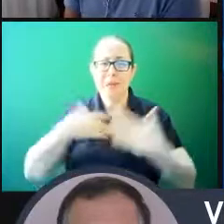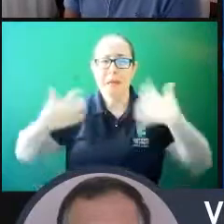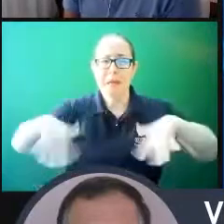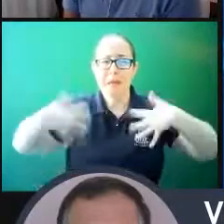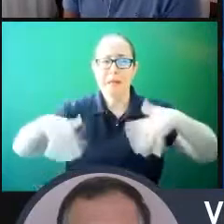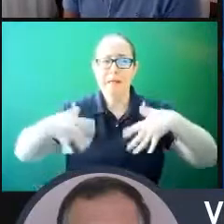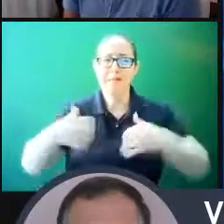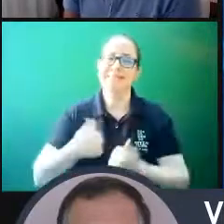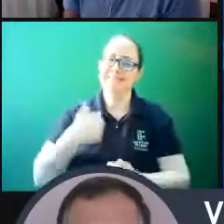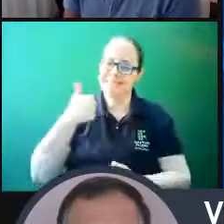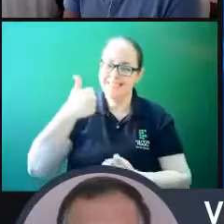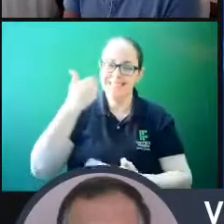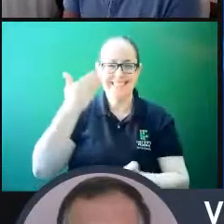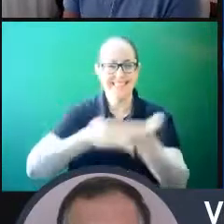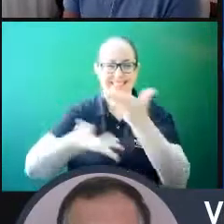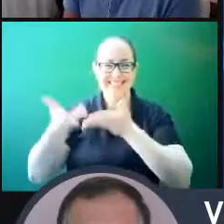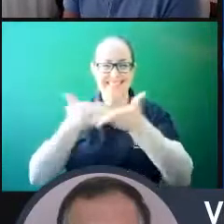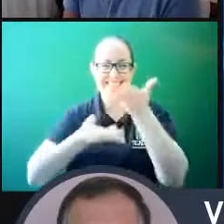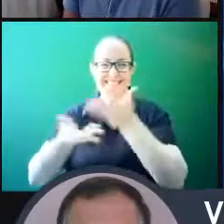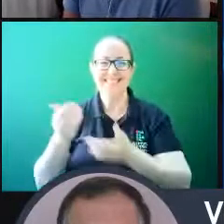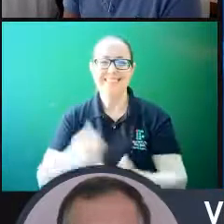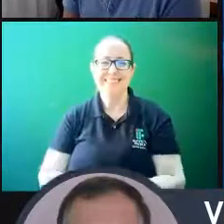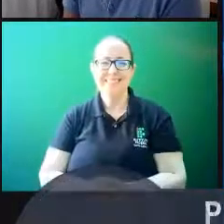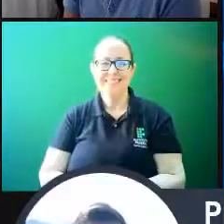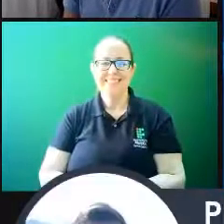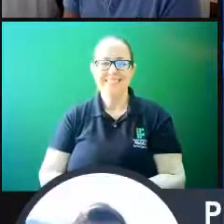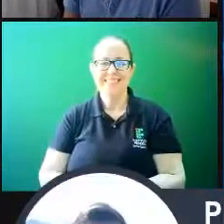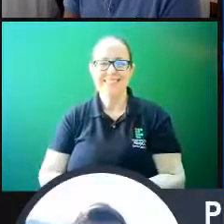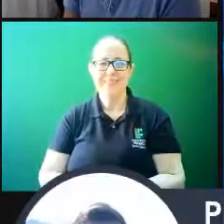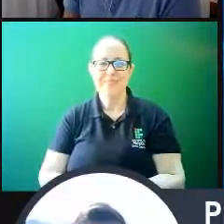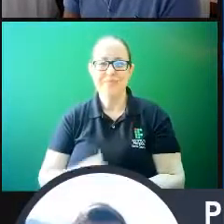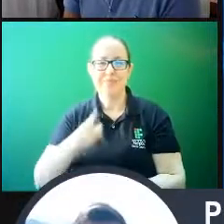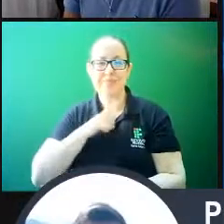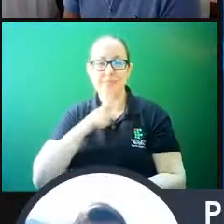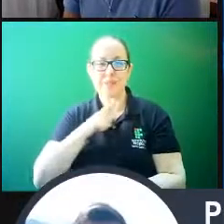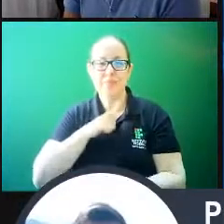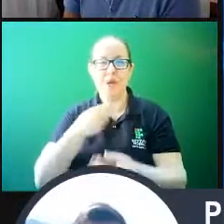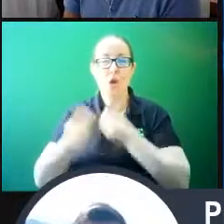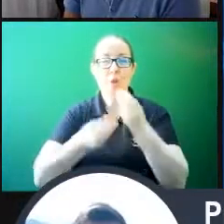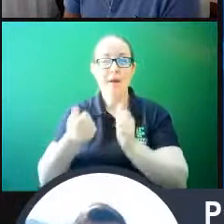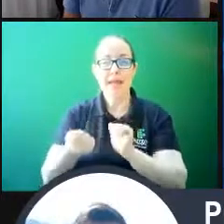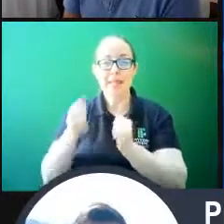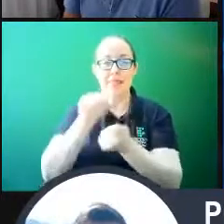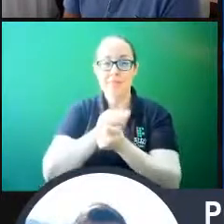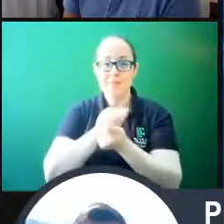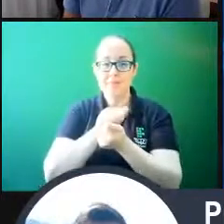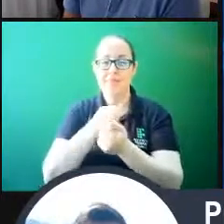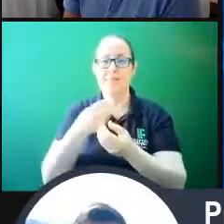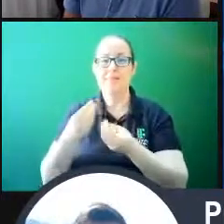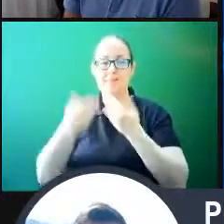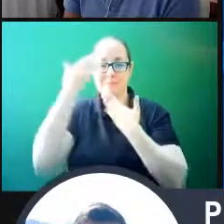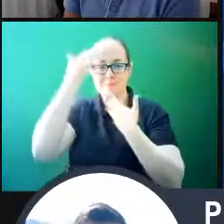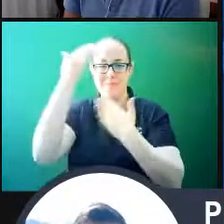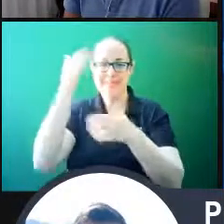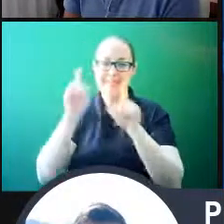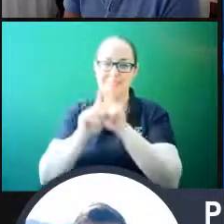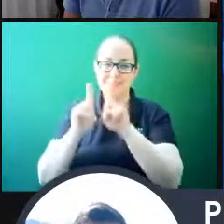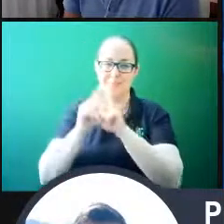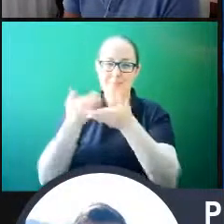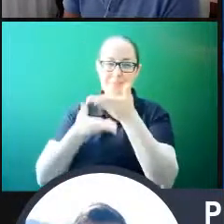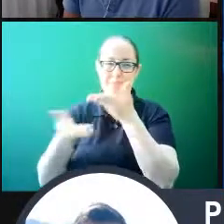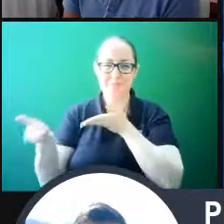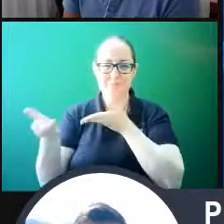Obrigado por compartilhar, gente. Pode ir. A capacidade de adaptação, professor Antoninetti. Obrigado também por compartilhar, professor.